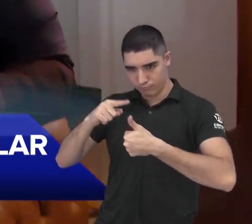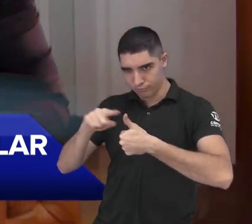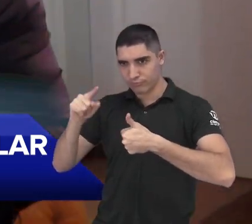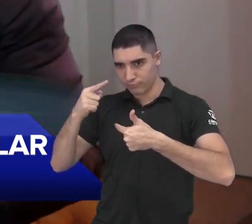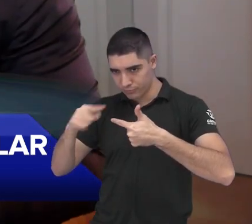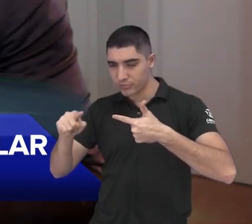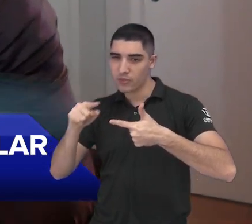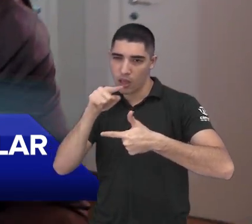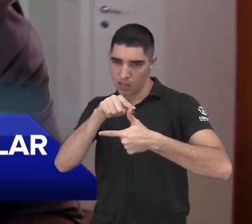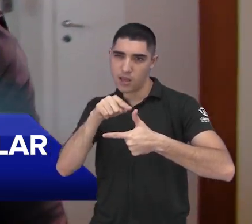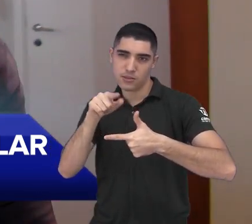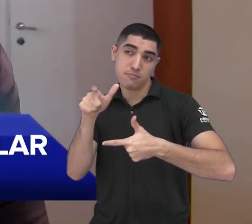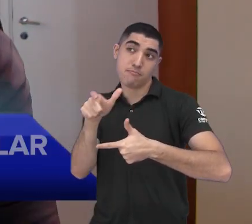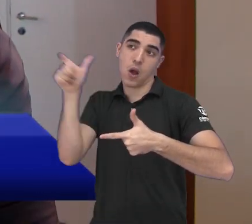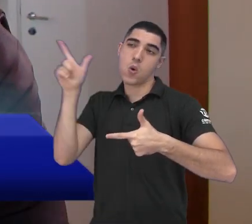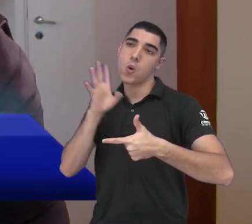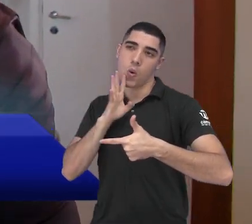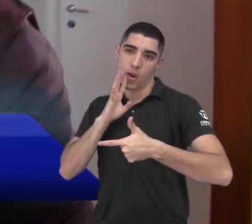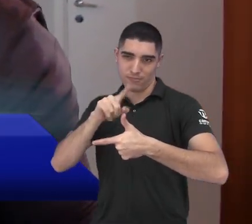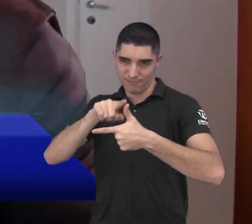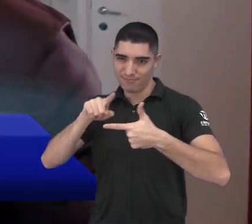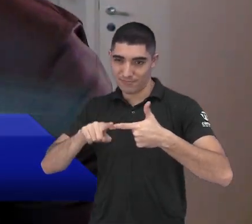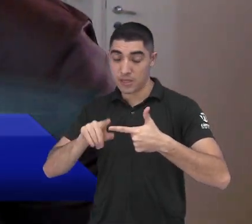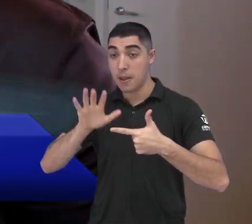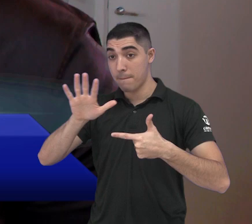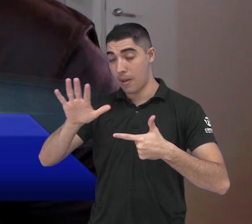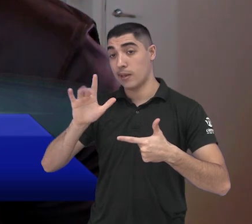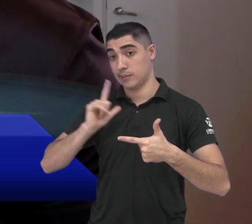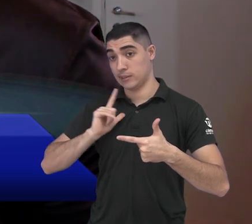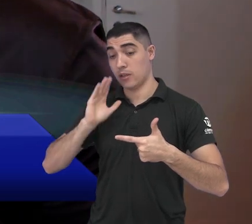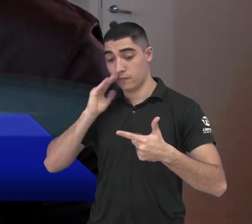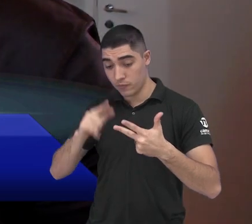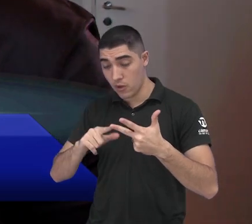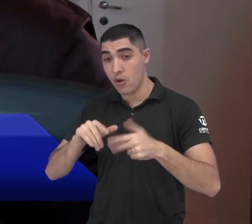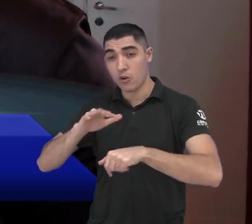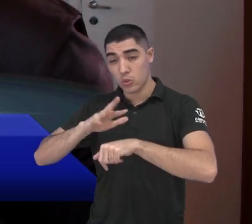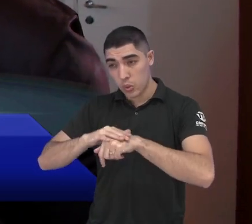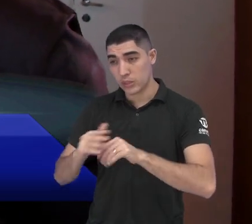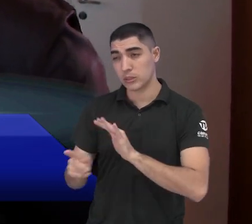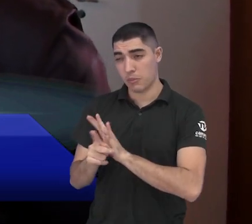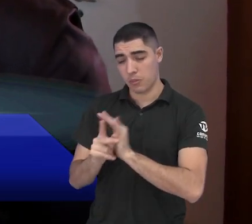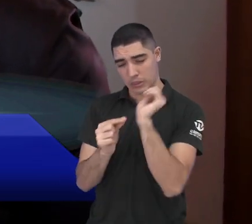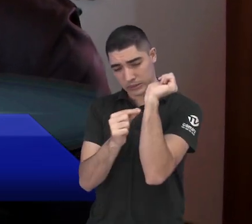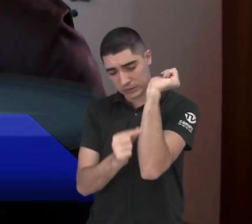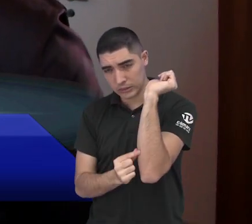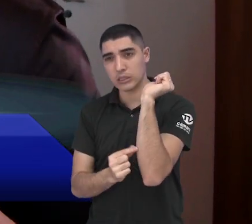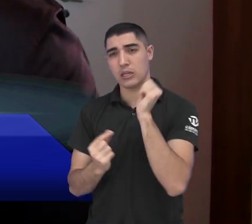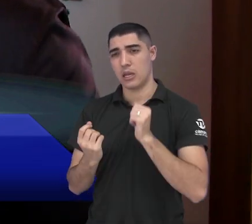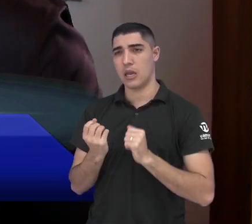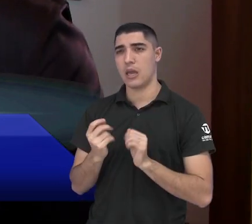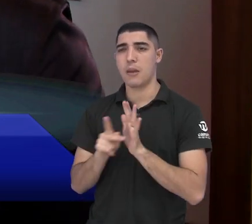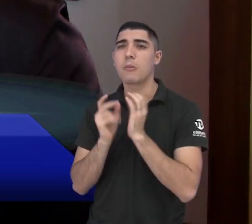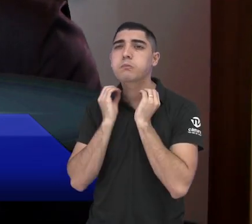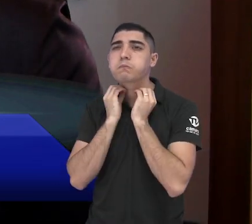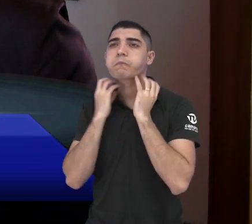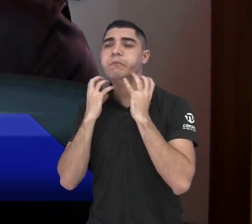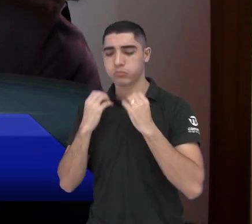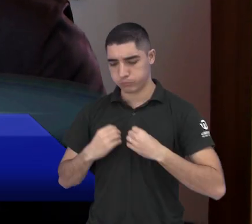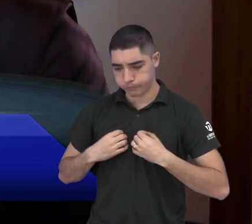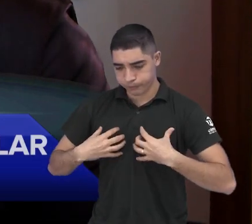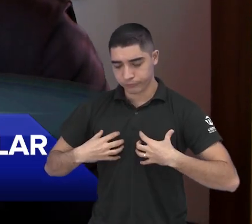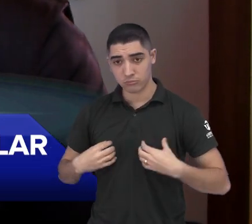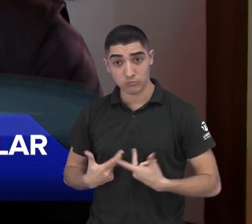essas que você citou são doenças muito comuns, mas a gente, a especialidade, ela abrange doença venosa, arterial, doença